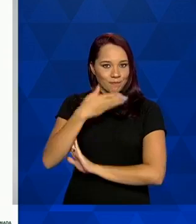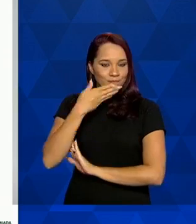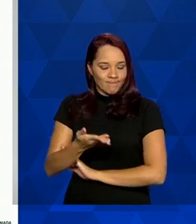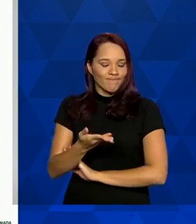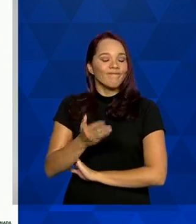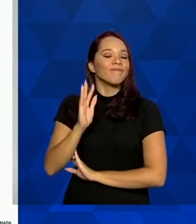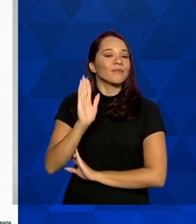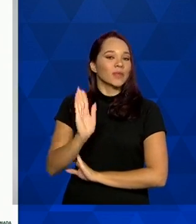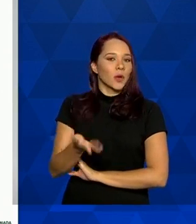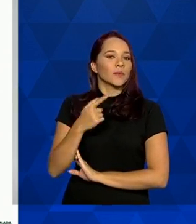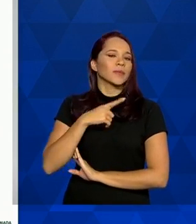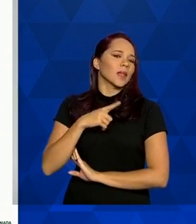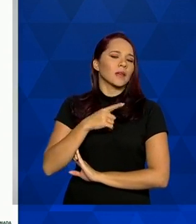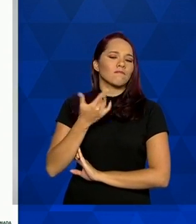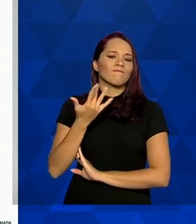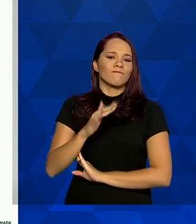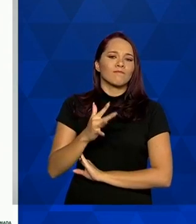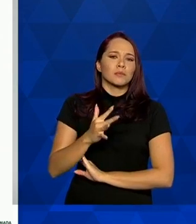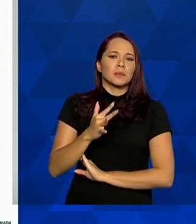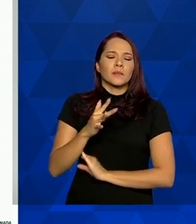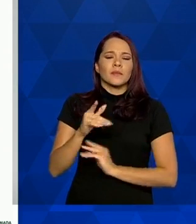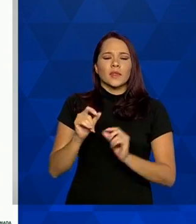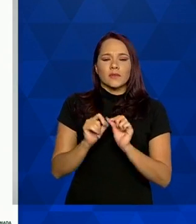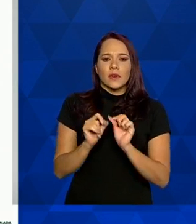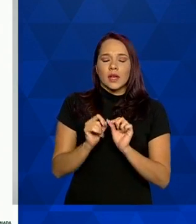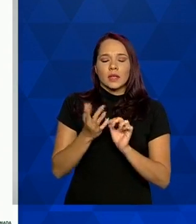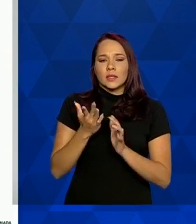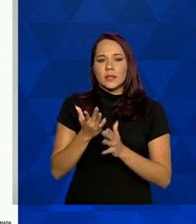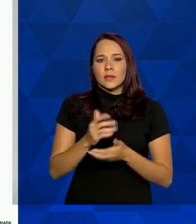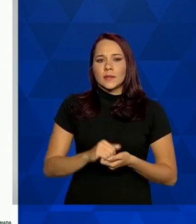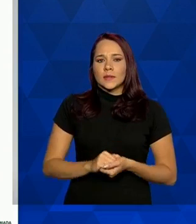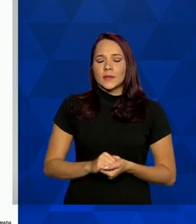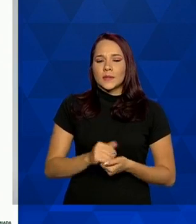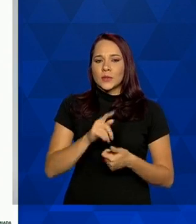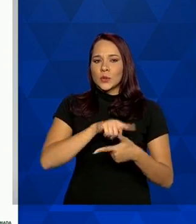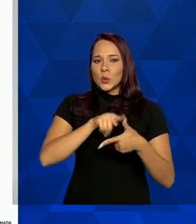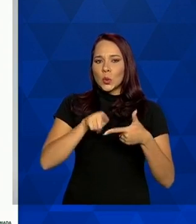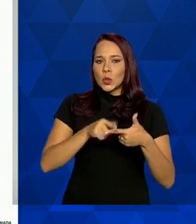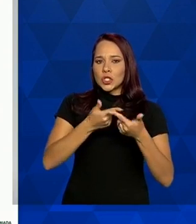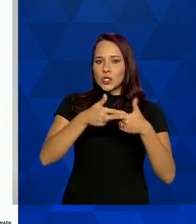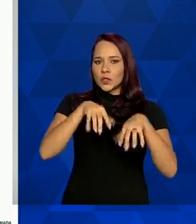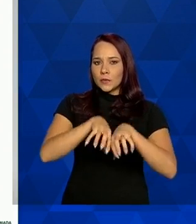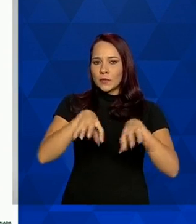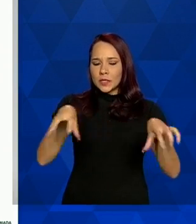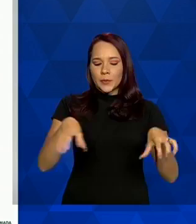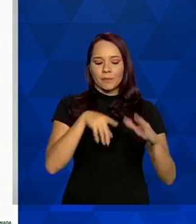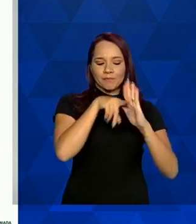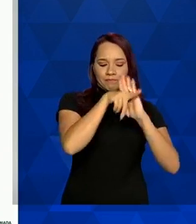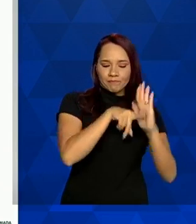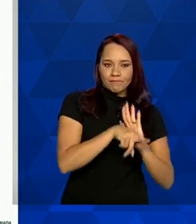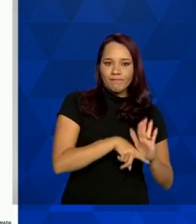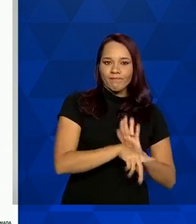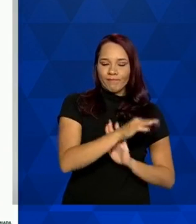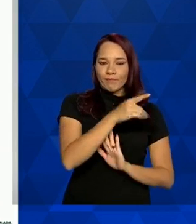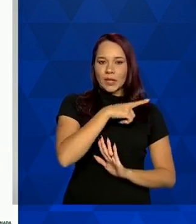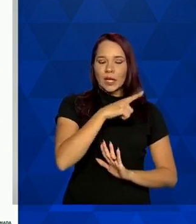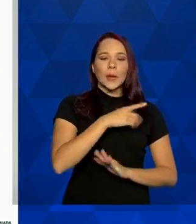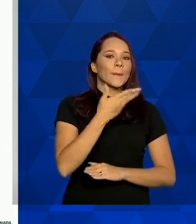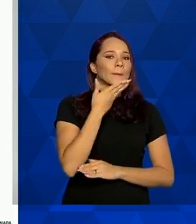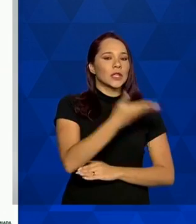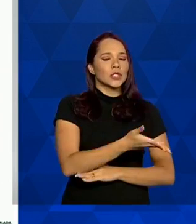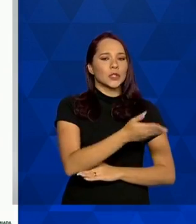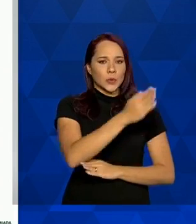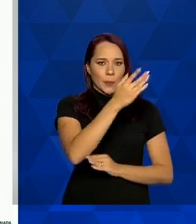a gente dá faz duas subdivisões exames que entram com solicitação